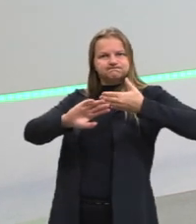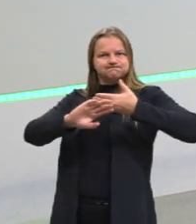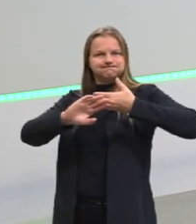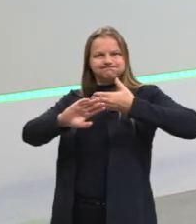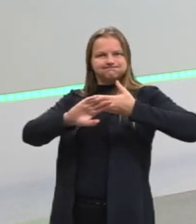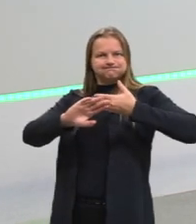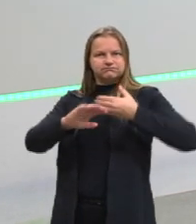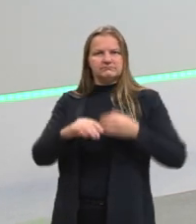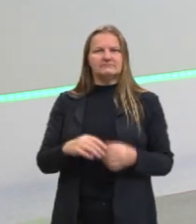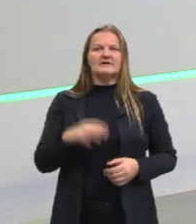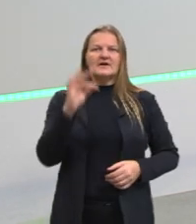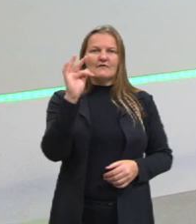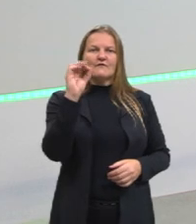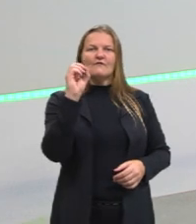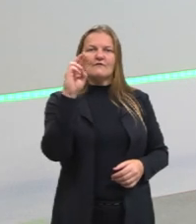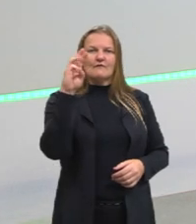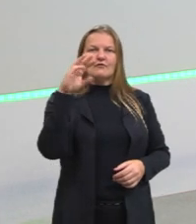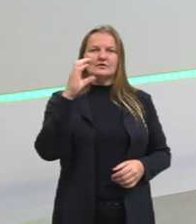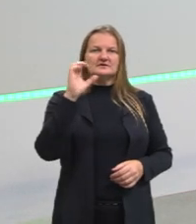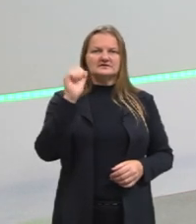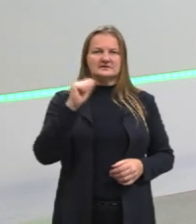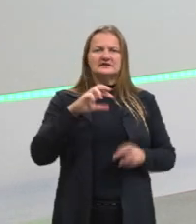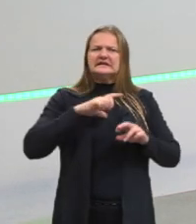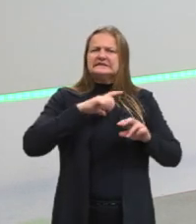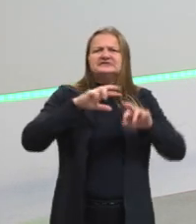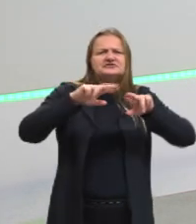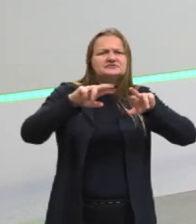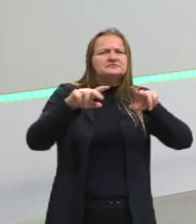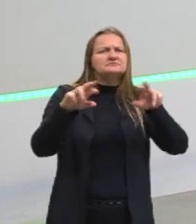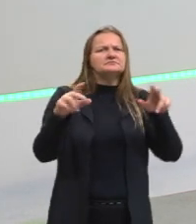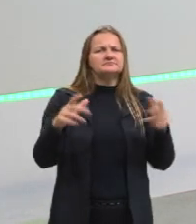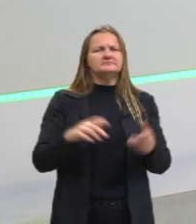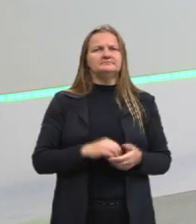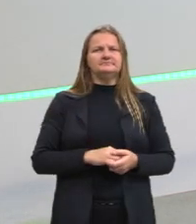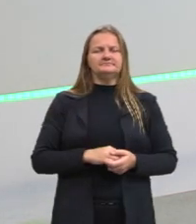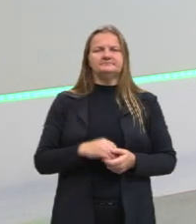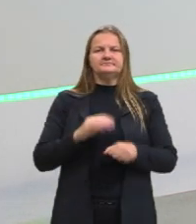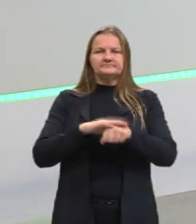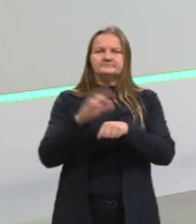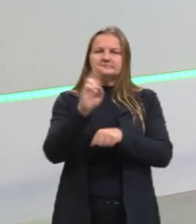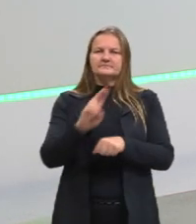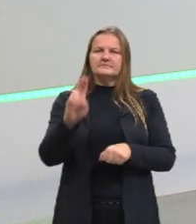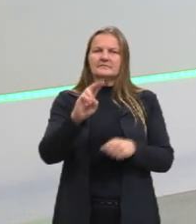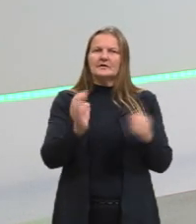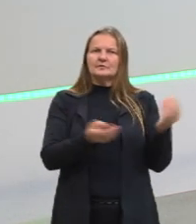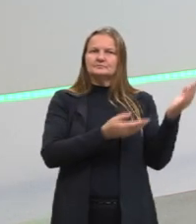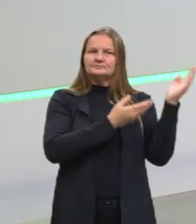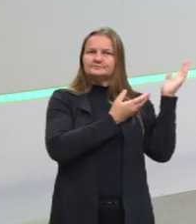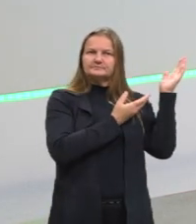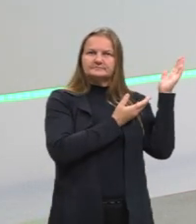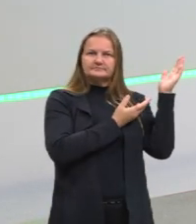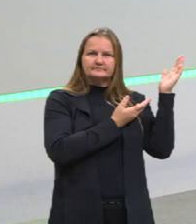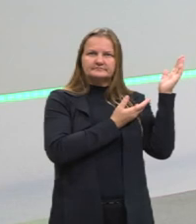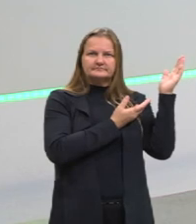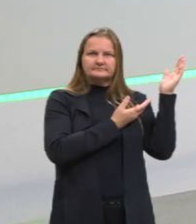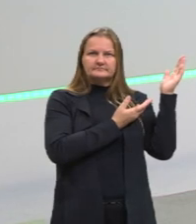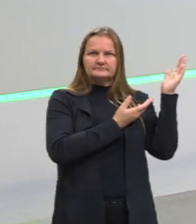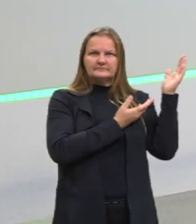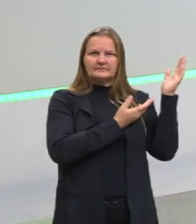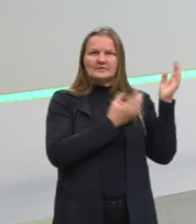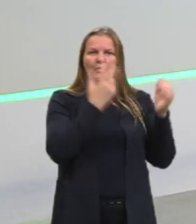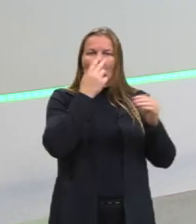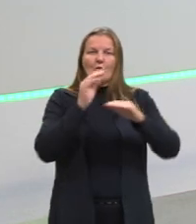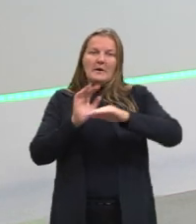Então, a força é várias, tá, gente? De início, a gente vai usar mais essa questão de ter alguma coisa